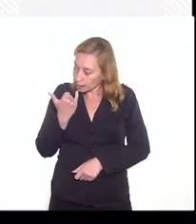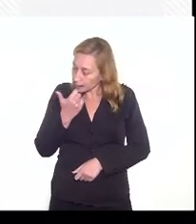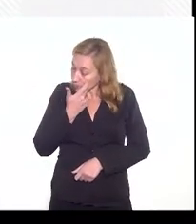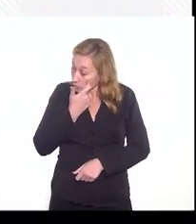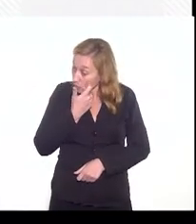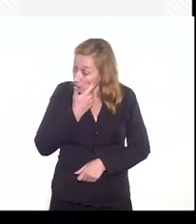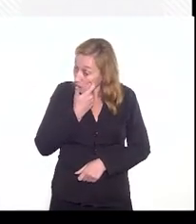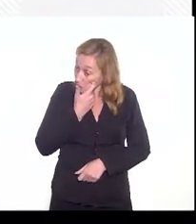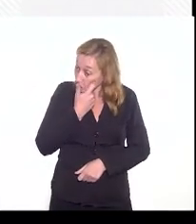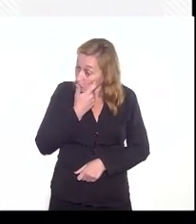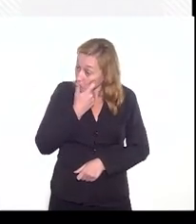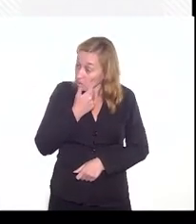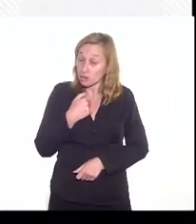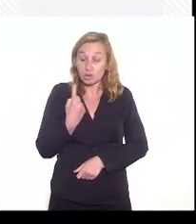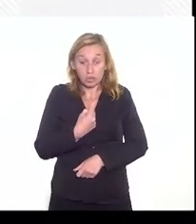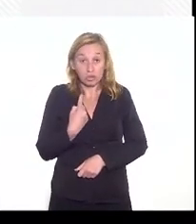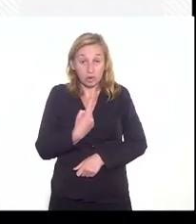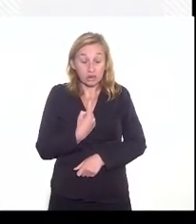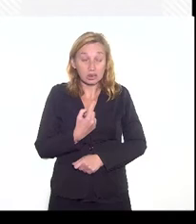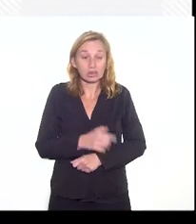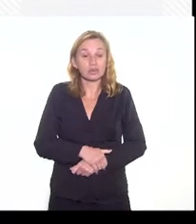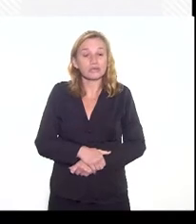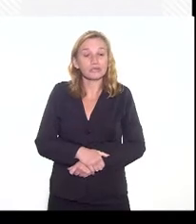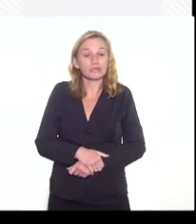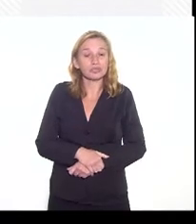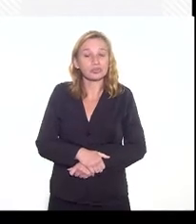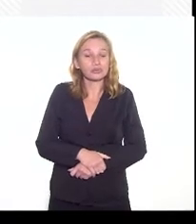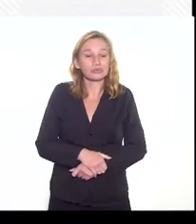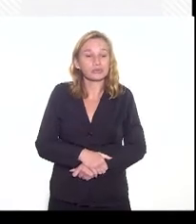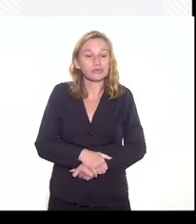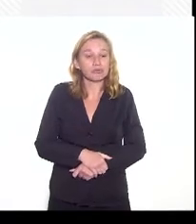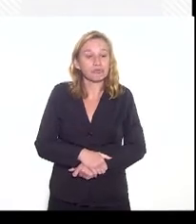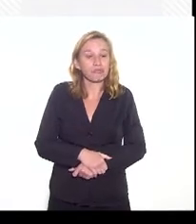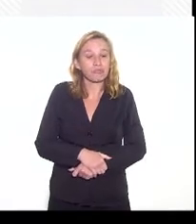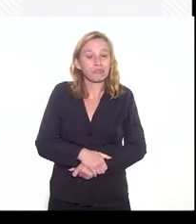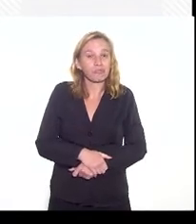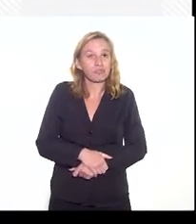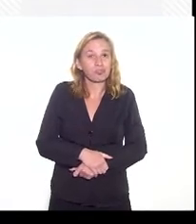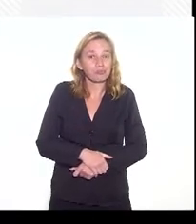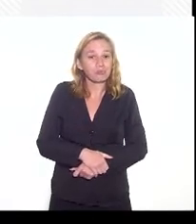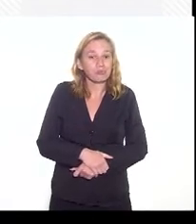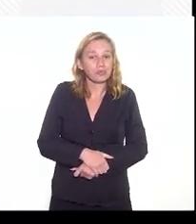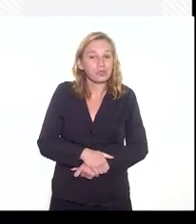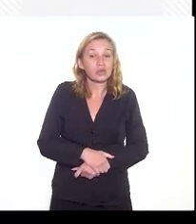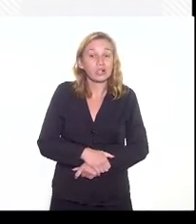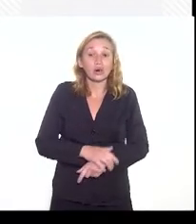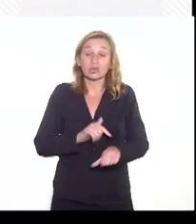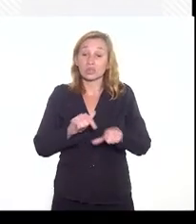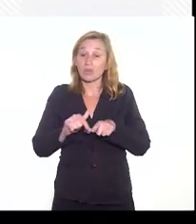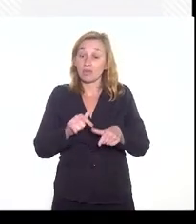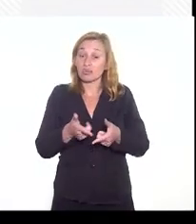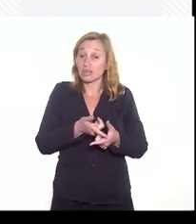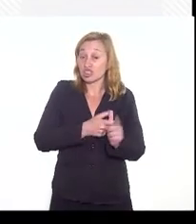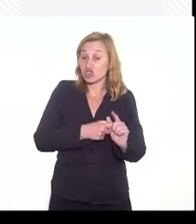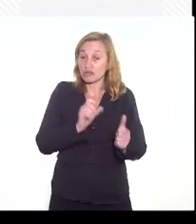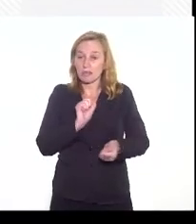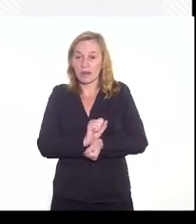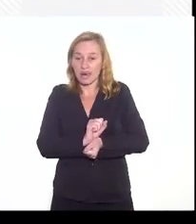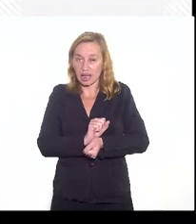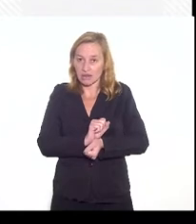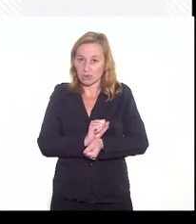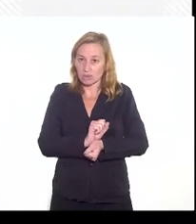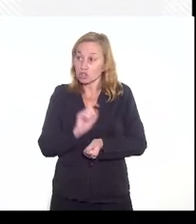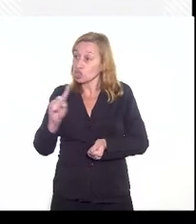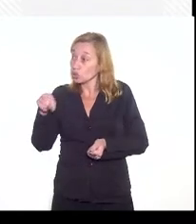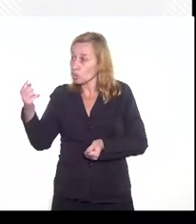que no nosso caso a gente está com a... com o serviço da dívida suspenso, né? Em alguns